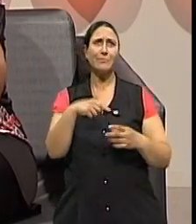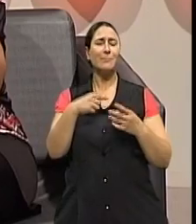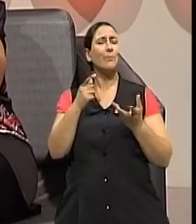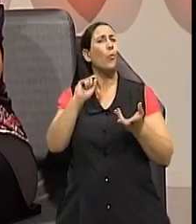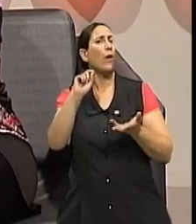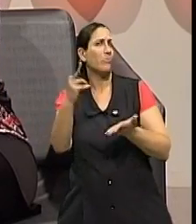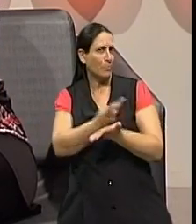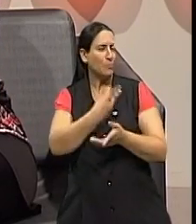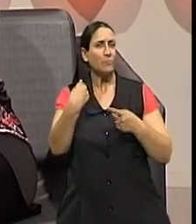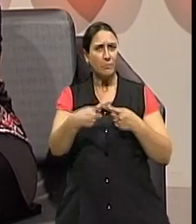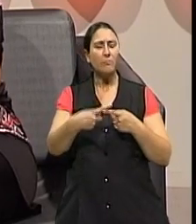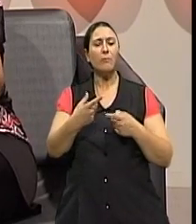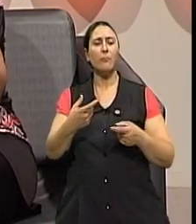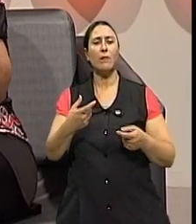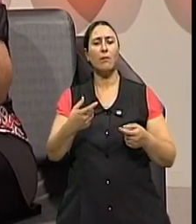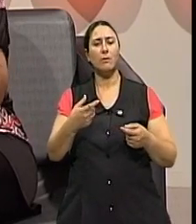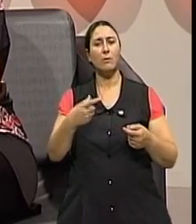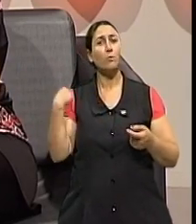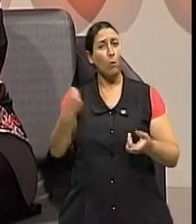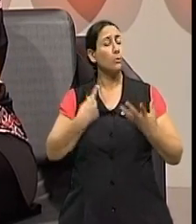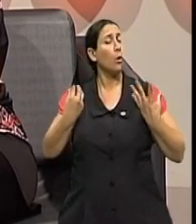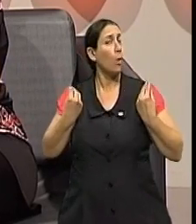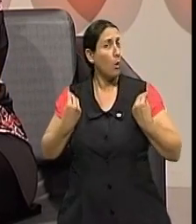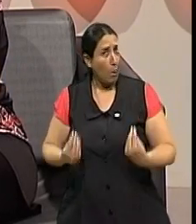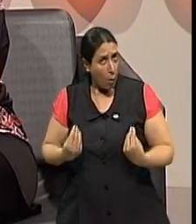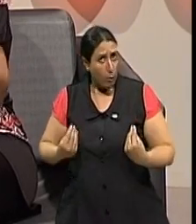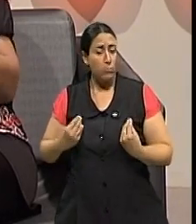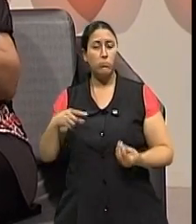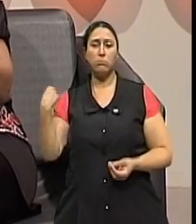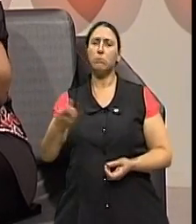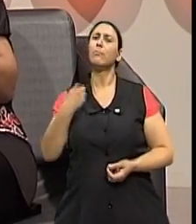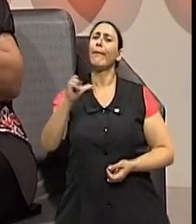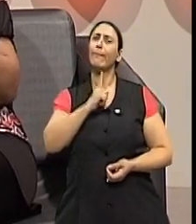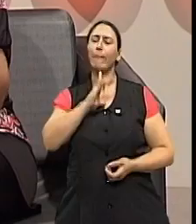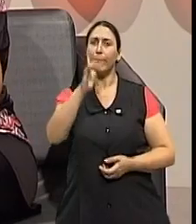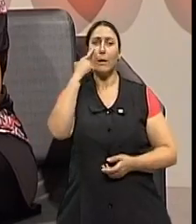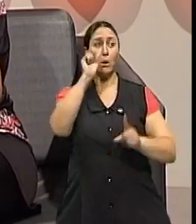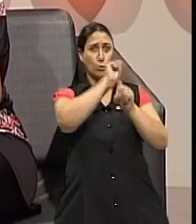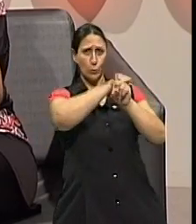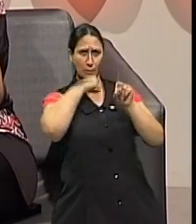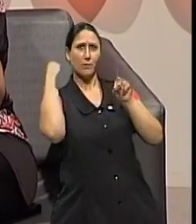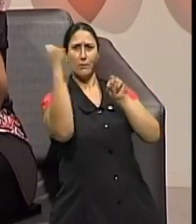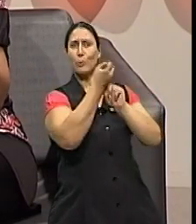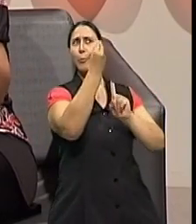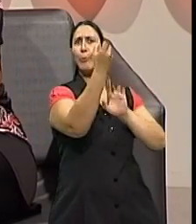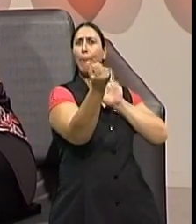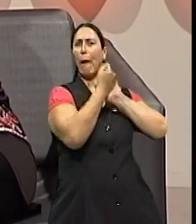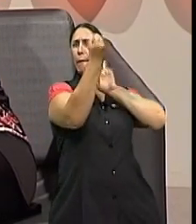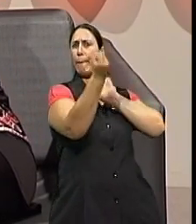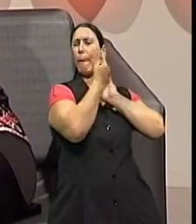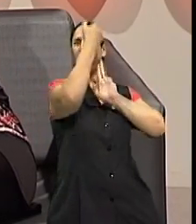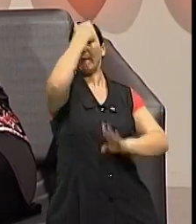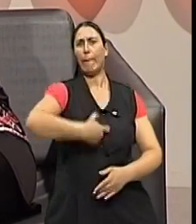Quer dizer, como é que a gente vai ter esta disponibilidade, tendo uma sociedade que nos rotula muito? Quer dizer, as